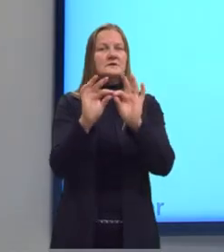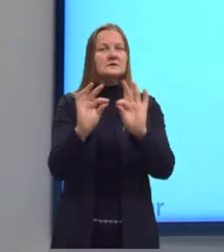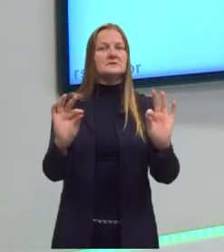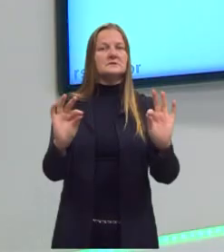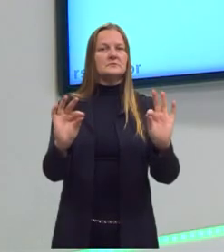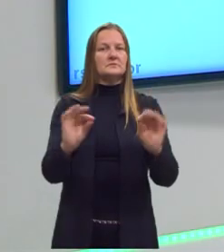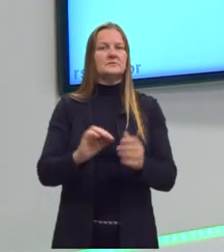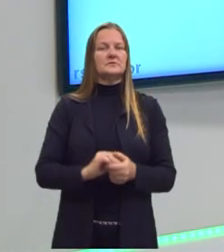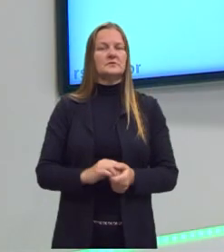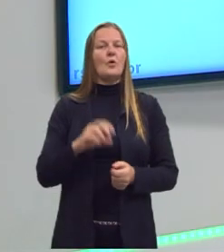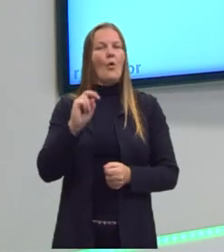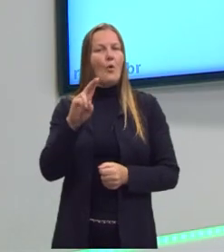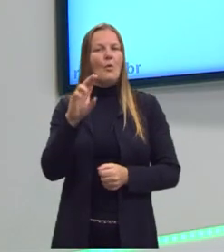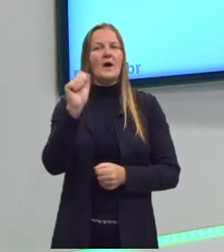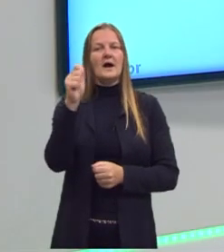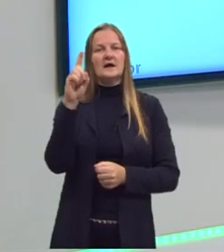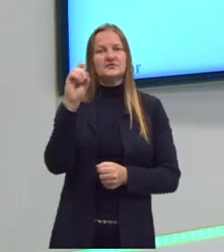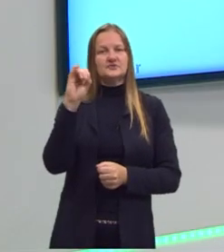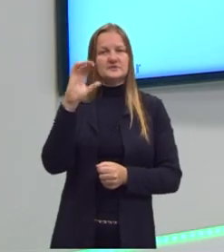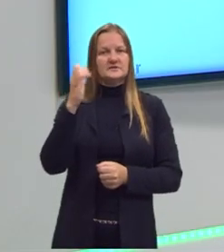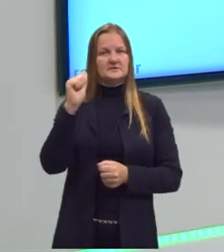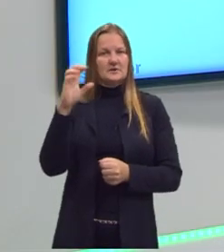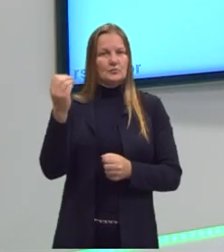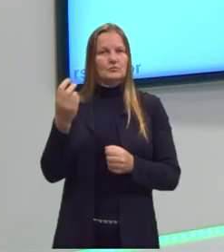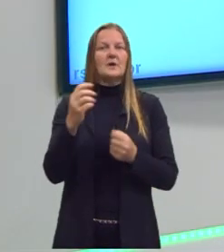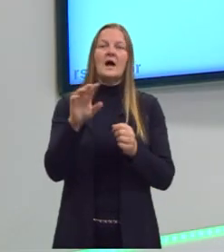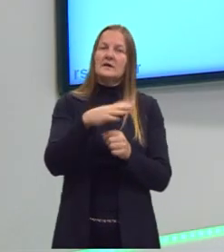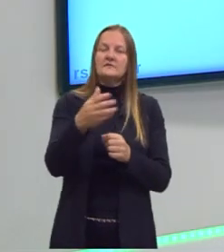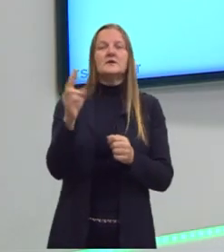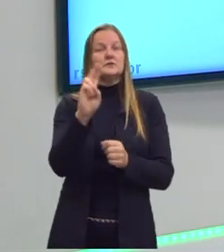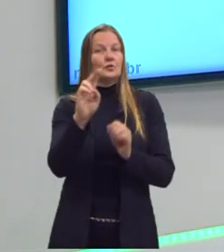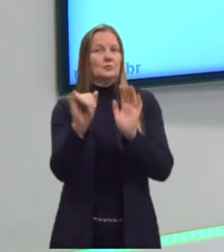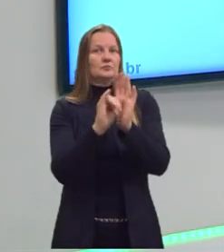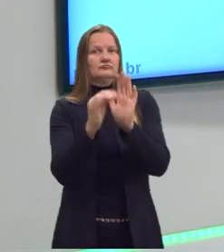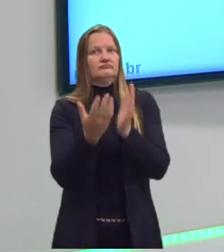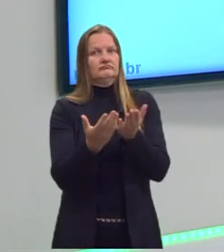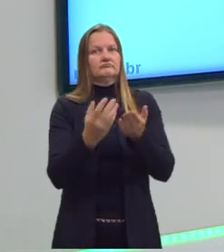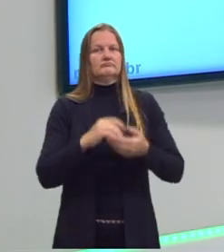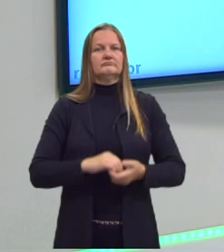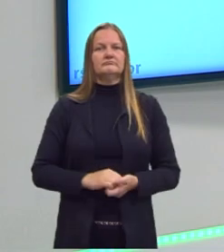ou uma reação de adição, tá? Pode aparecer essas duas nomenclaturas nas questões.